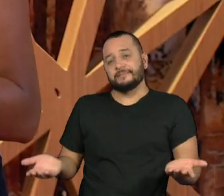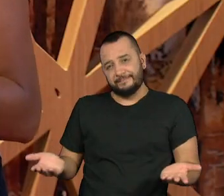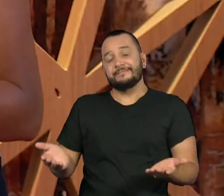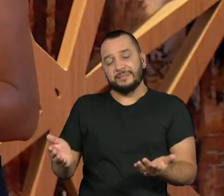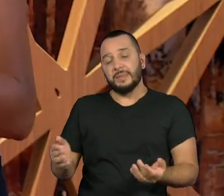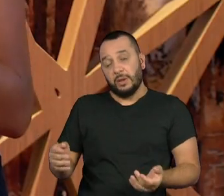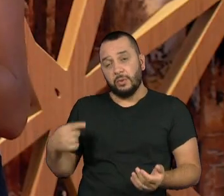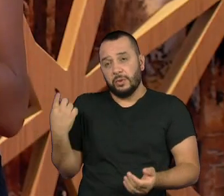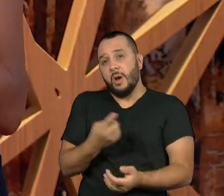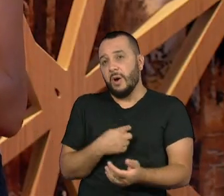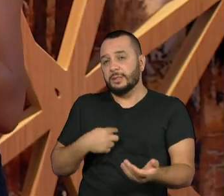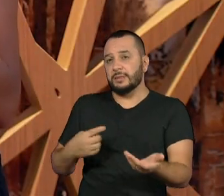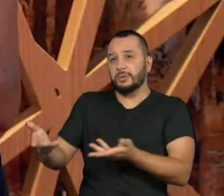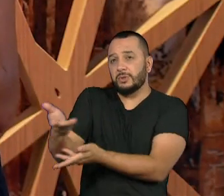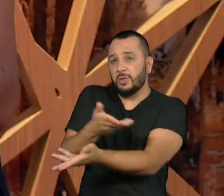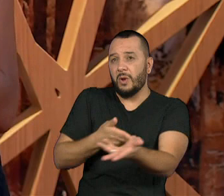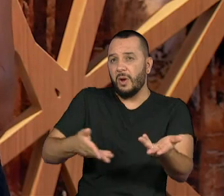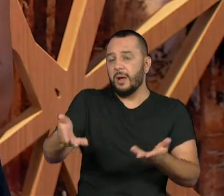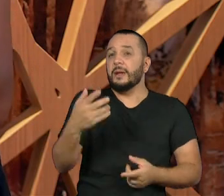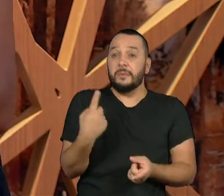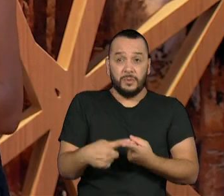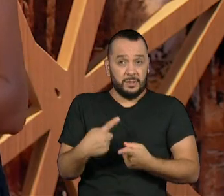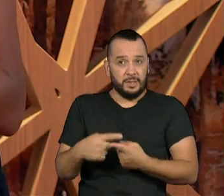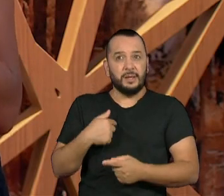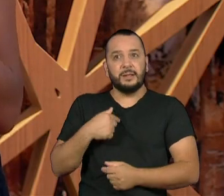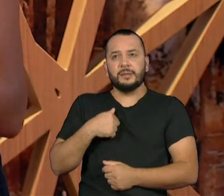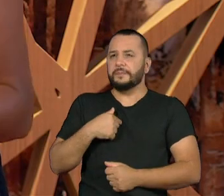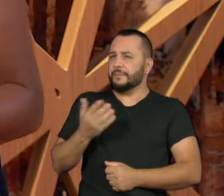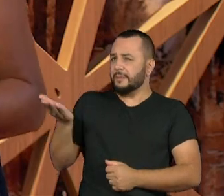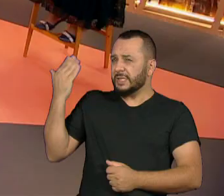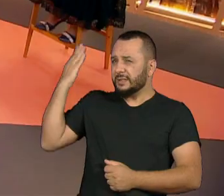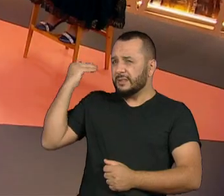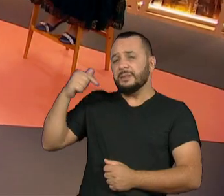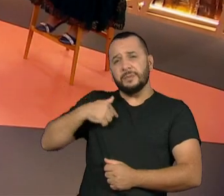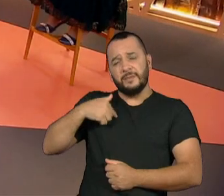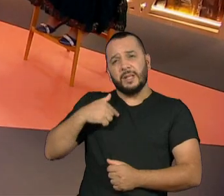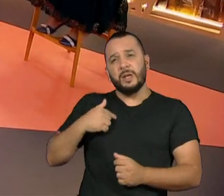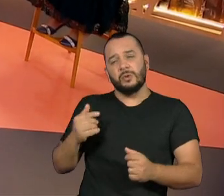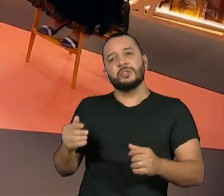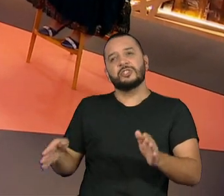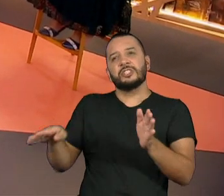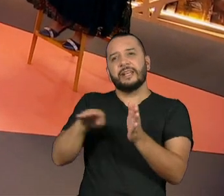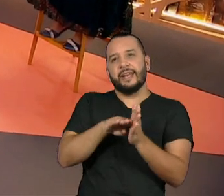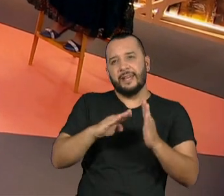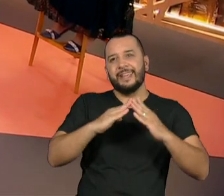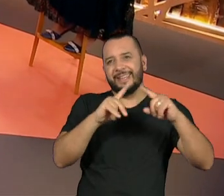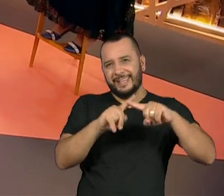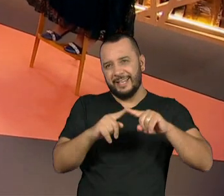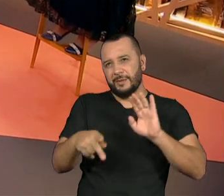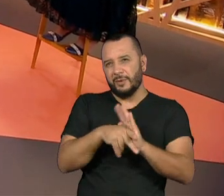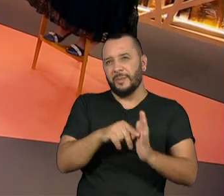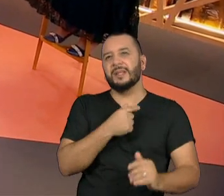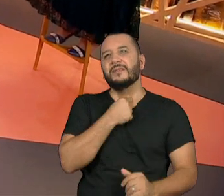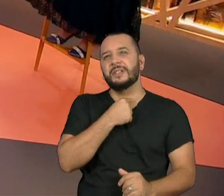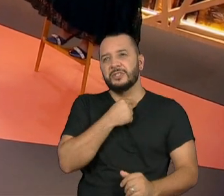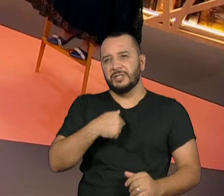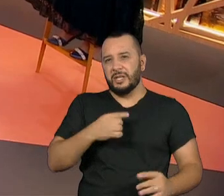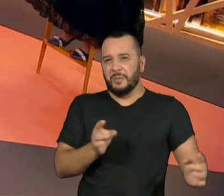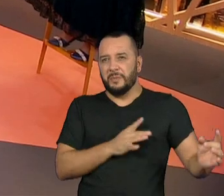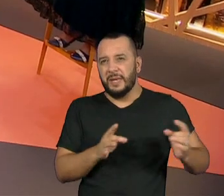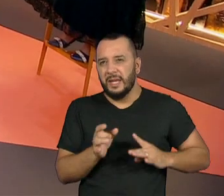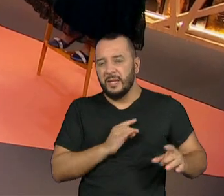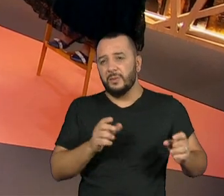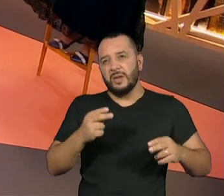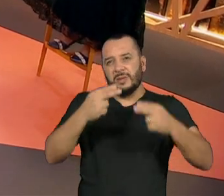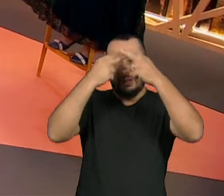troca, porque eu também um dia cheguei na ICM machucada, com medo, achando que o cristianismo não